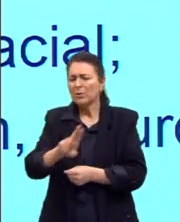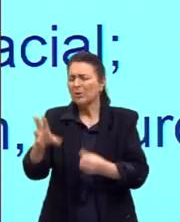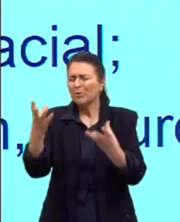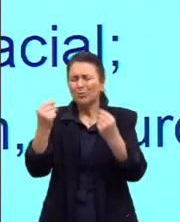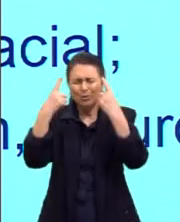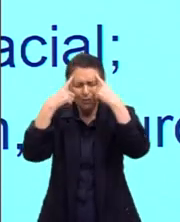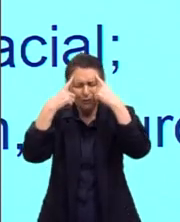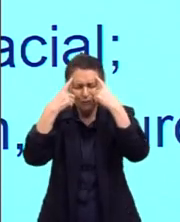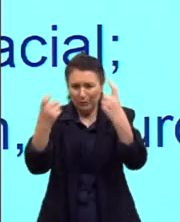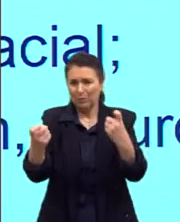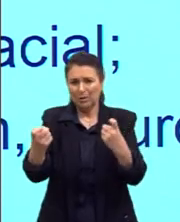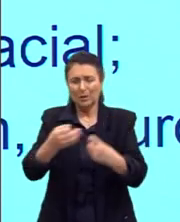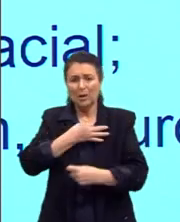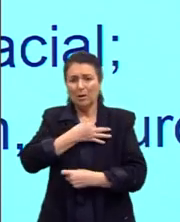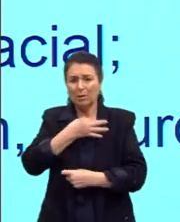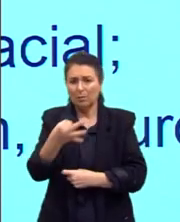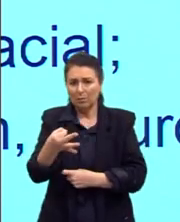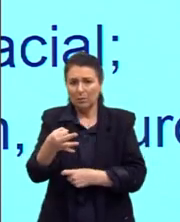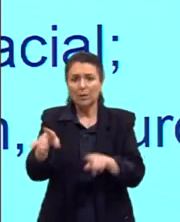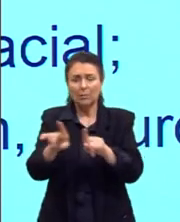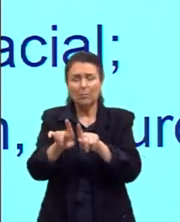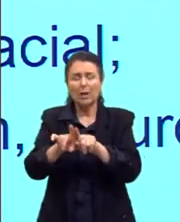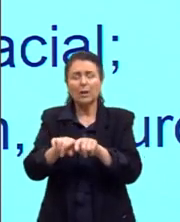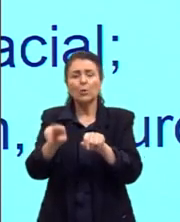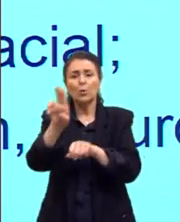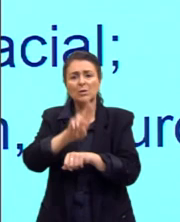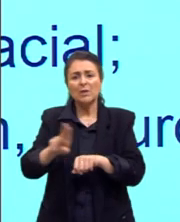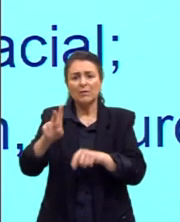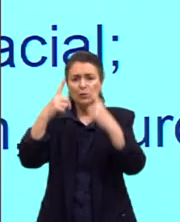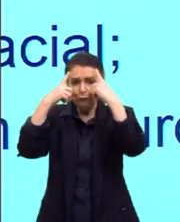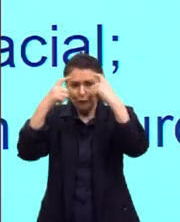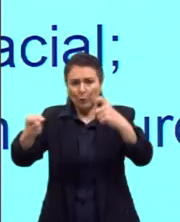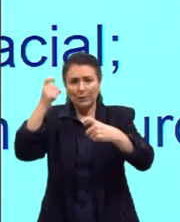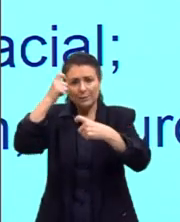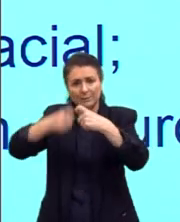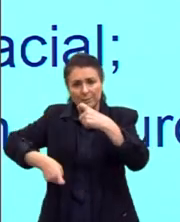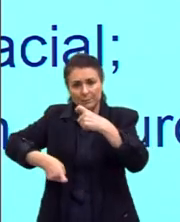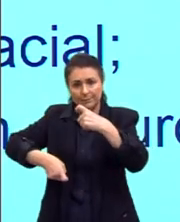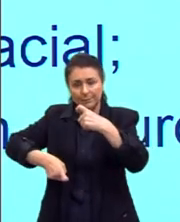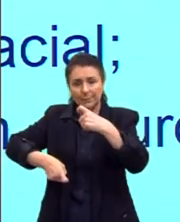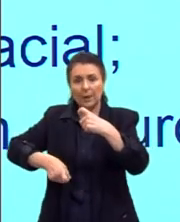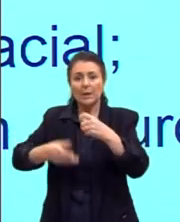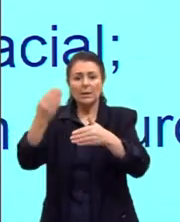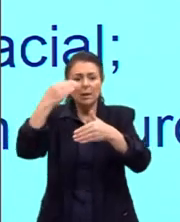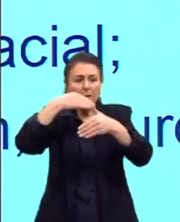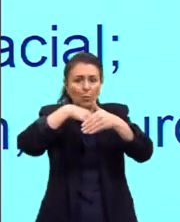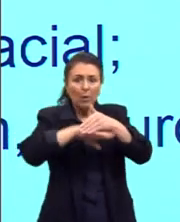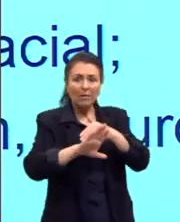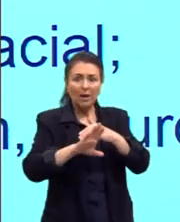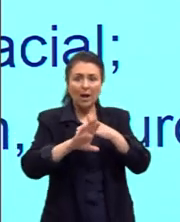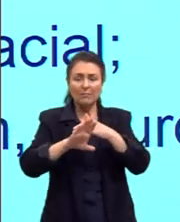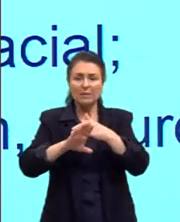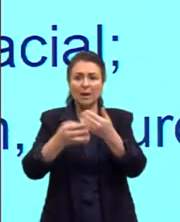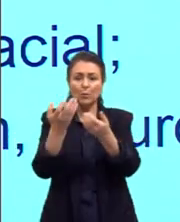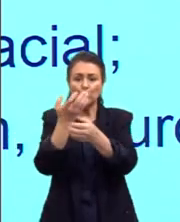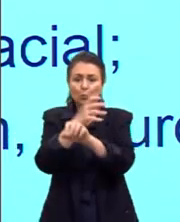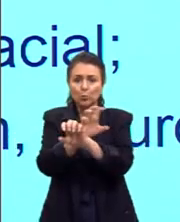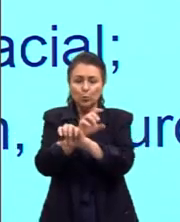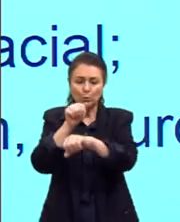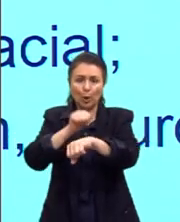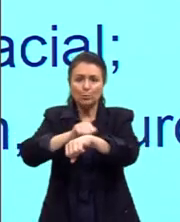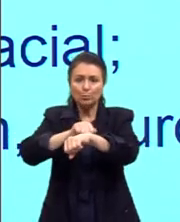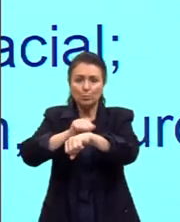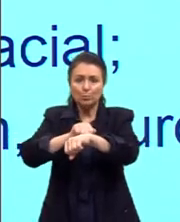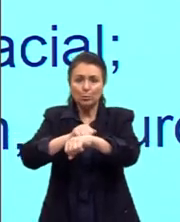com muita brutalidade, inclusive violência sexual. E se descobriu depois, ele guardava os crânios dos líderes que ele